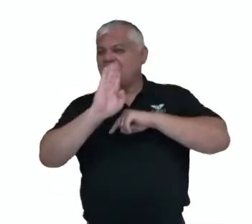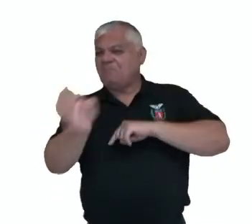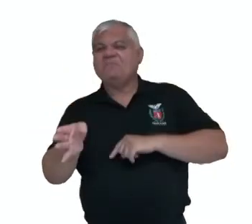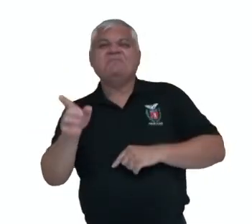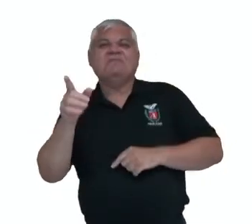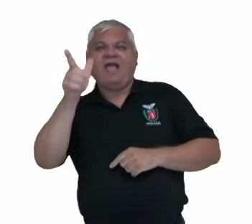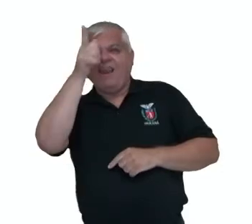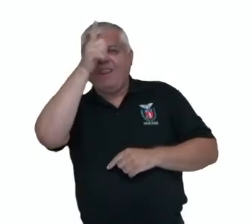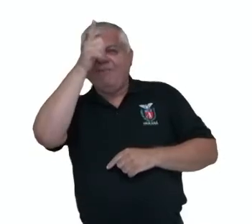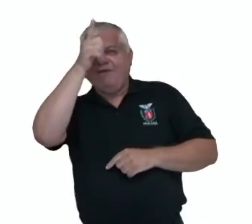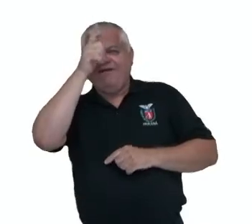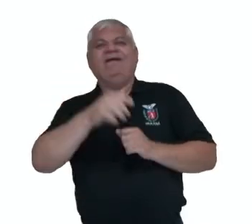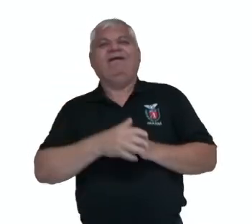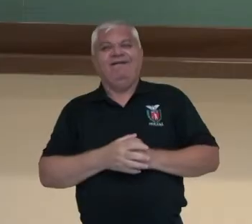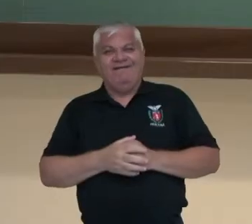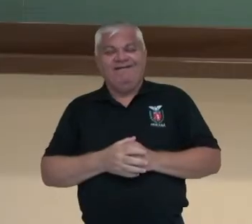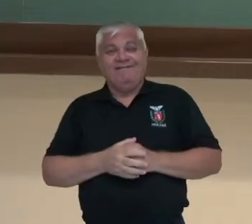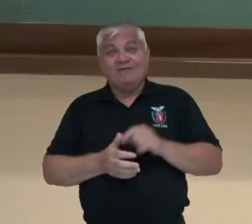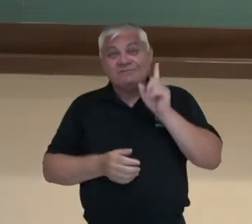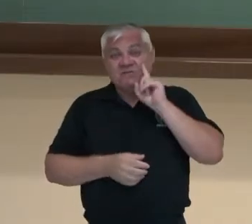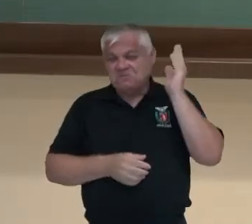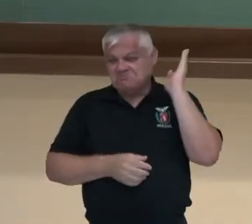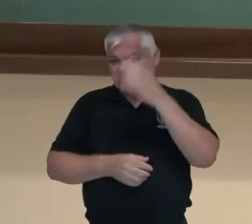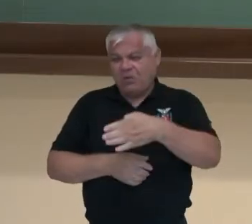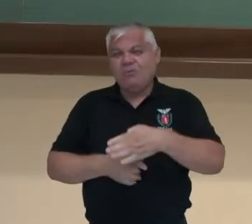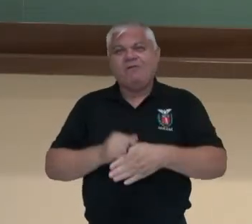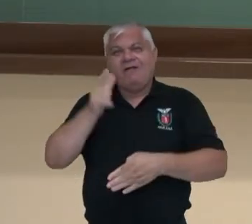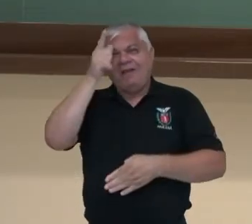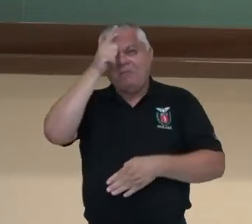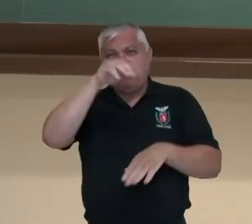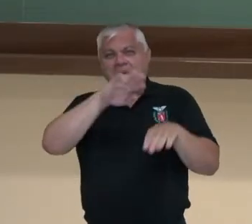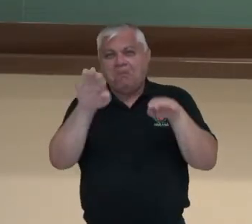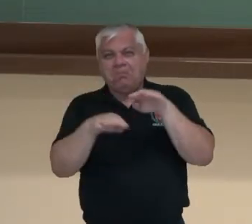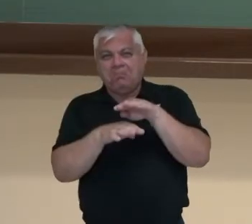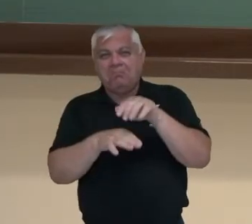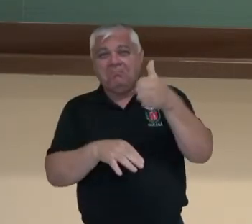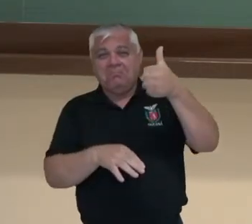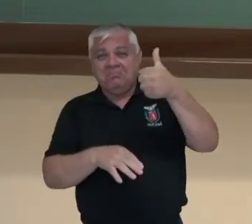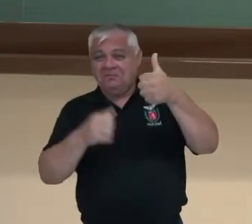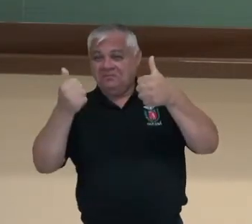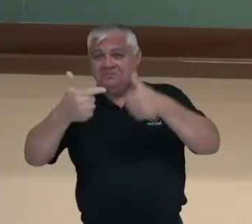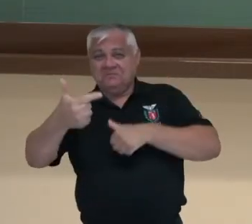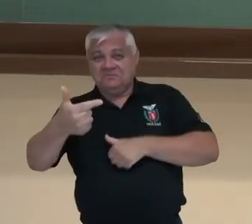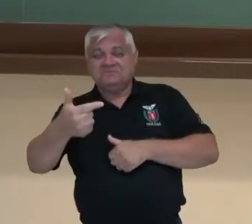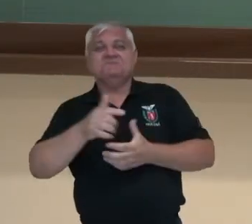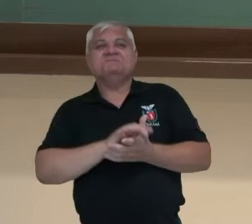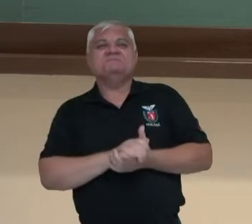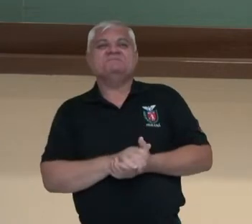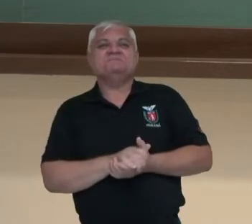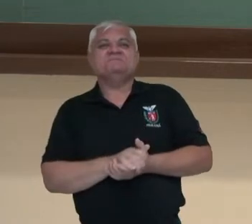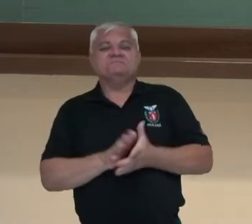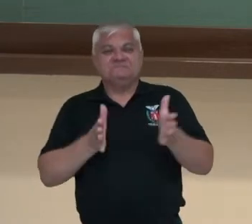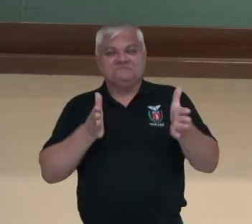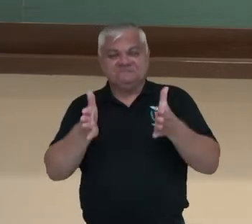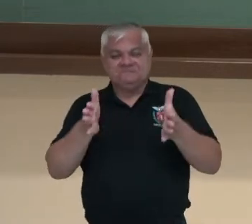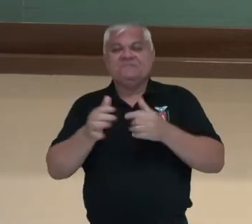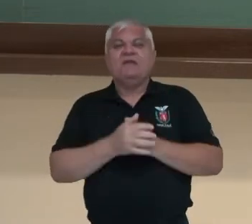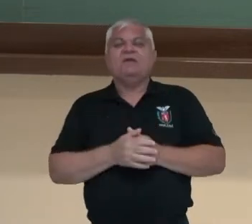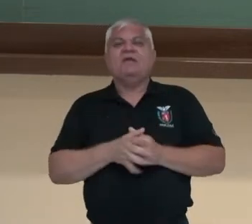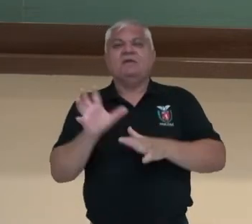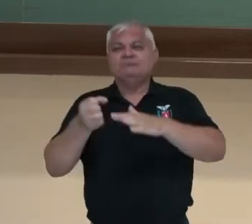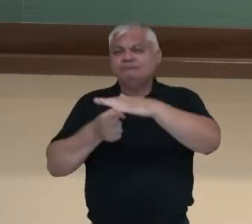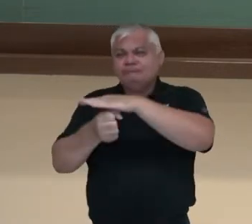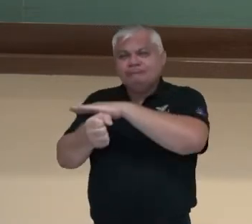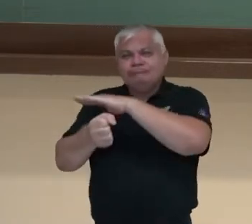Foi superior à Alemanha Oriental, à Bulgária, mas principalmente à Alemanha. Nesse período, começaram a investir no